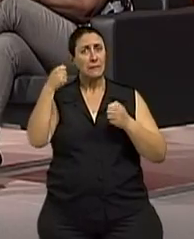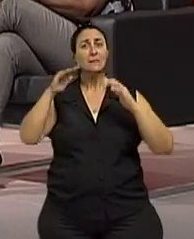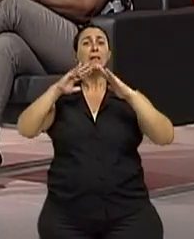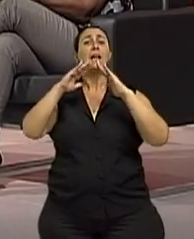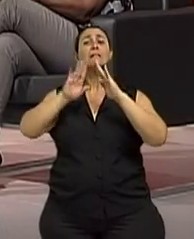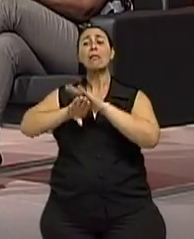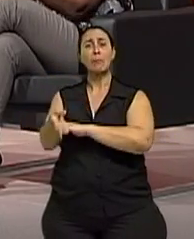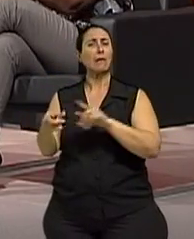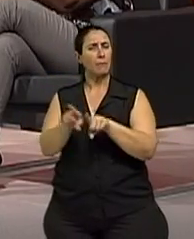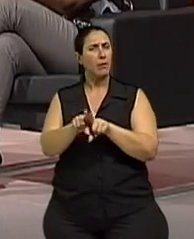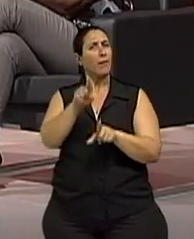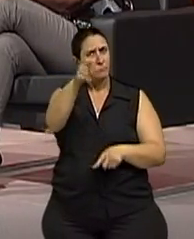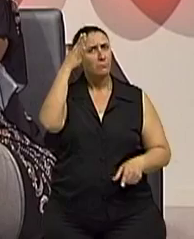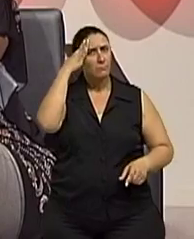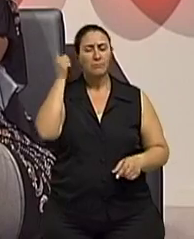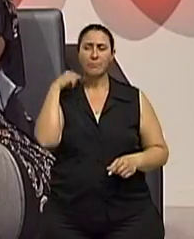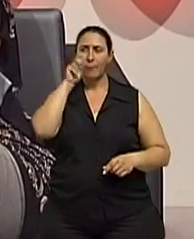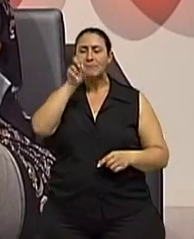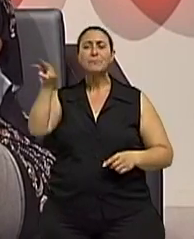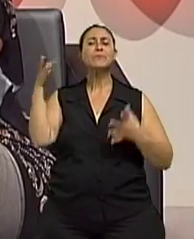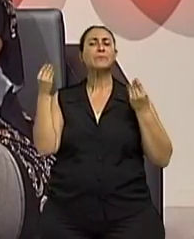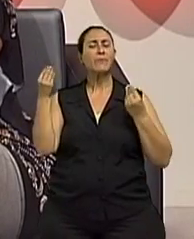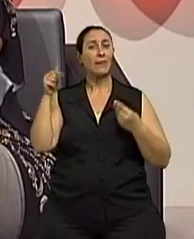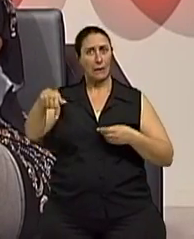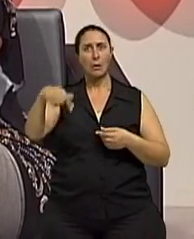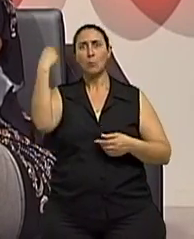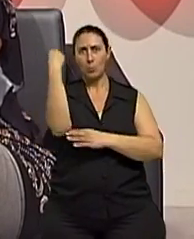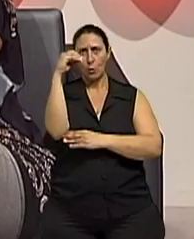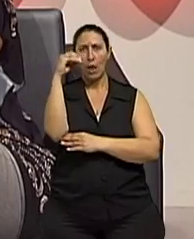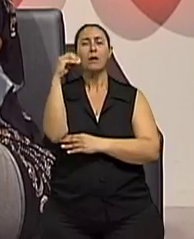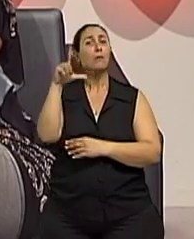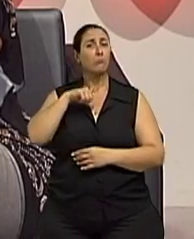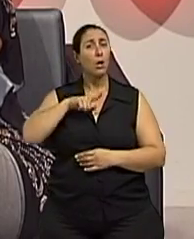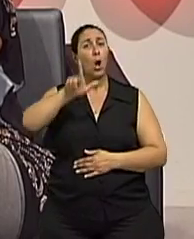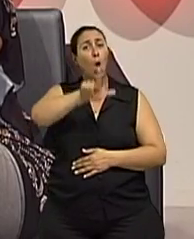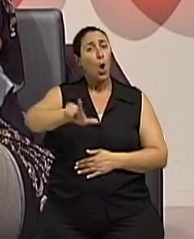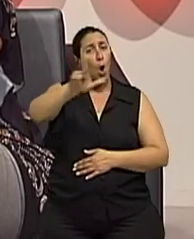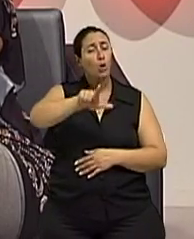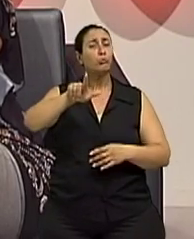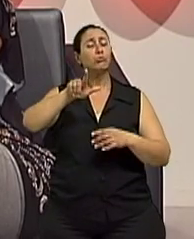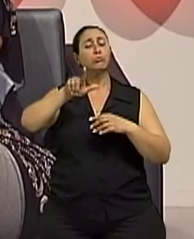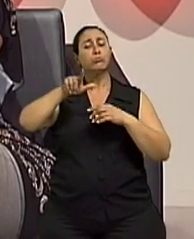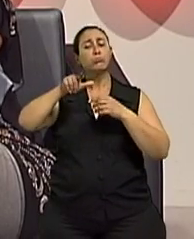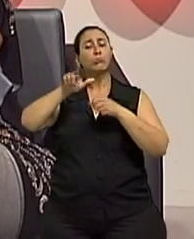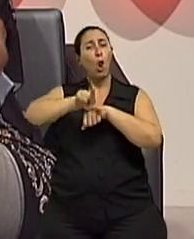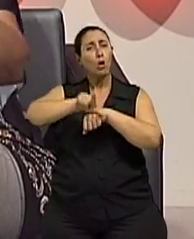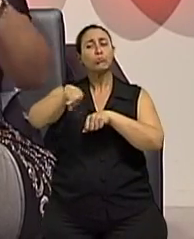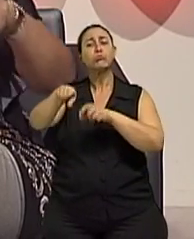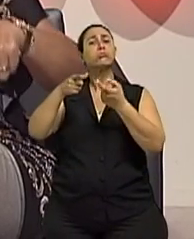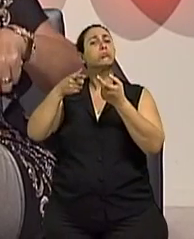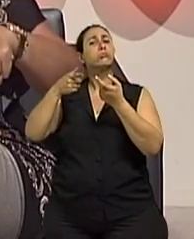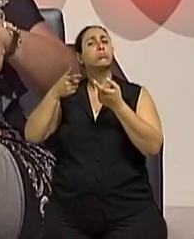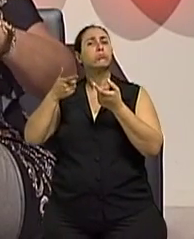casa mesmo. Quer dizer, a gente sabe, a gente sabe que aqui em Porto Alegre tem lojas especializadas em fazer isso. Às